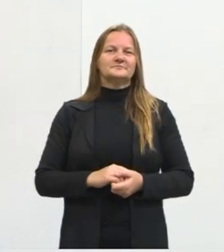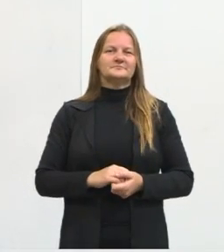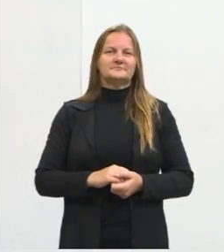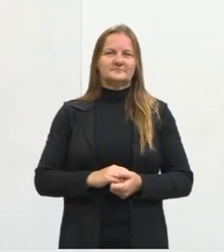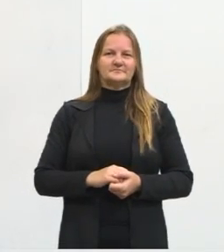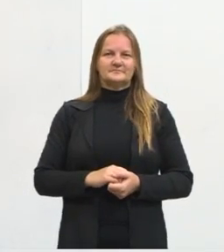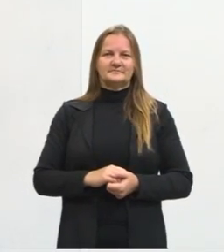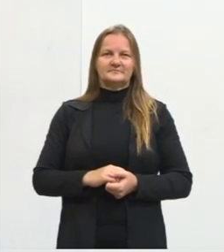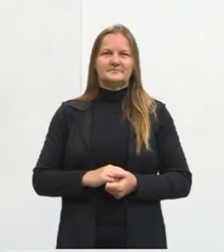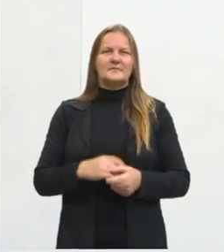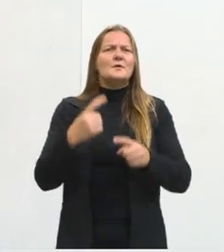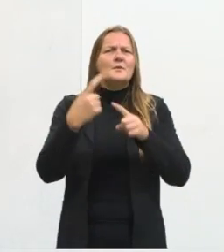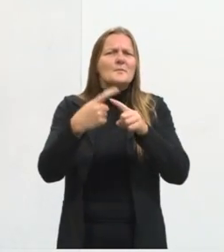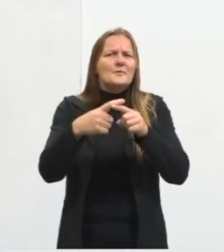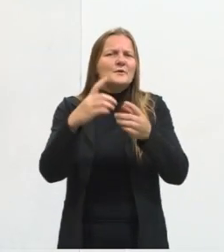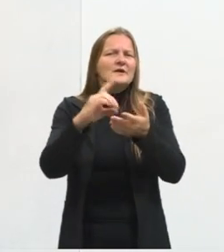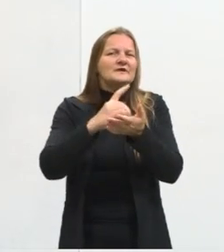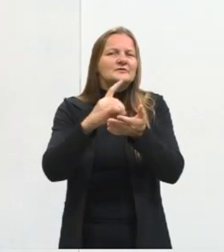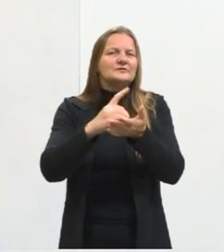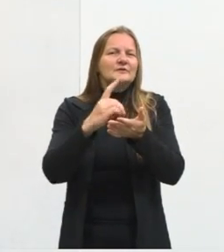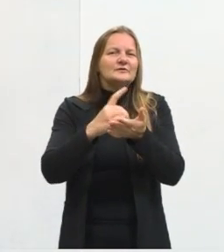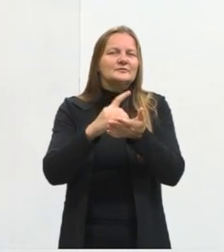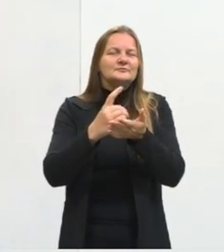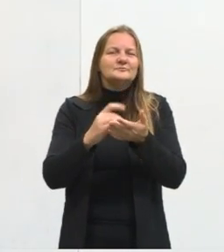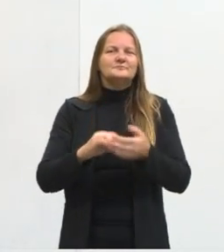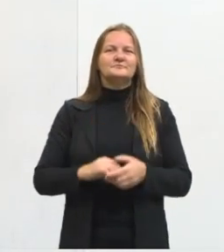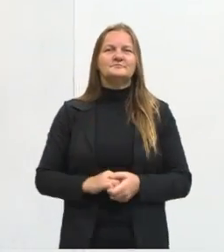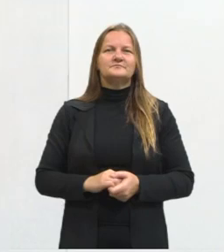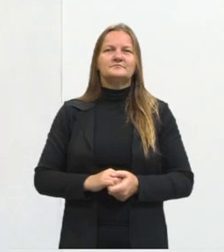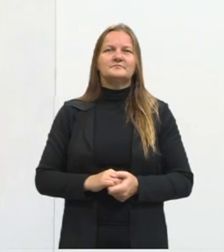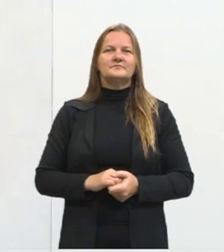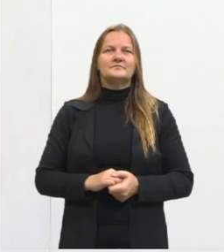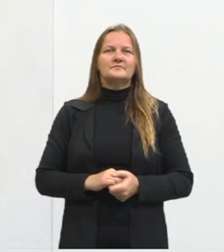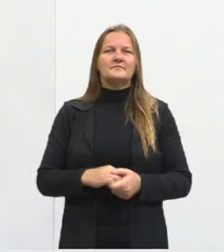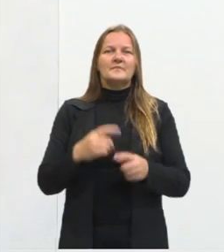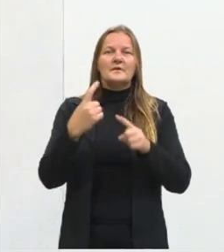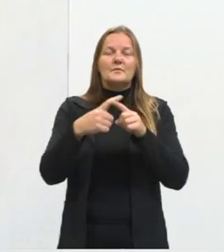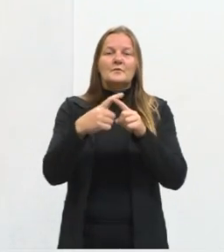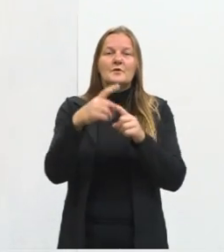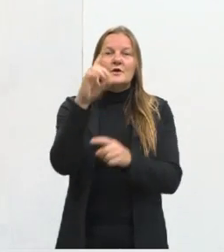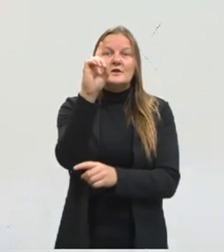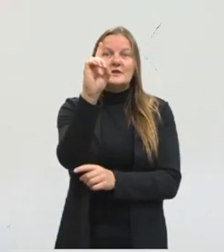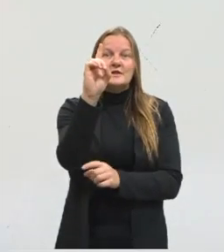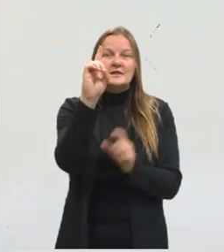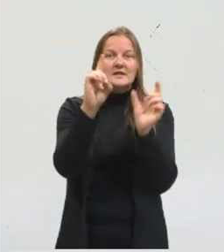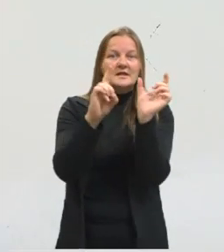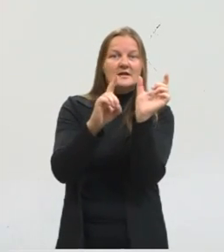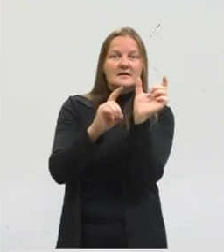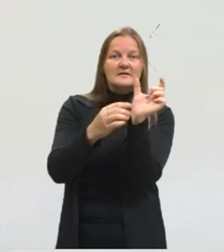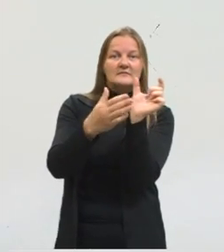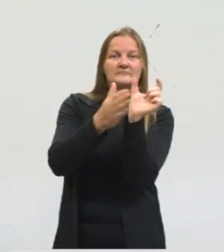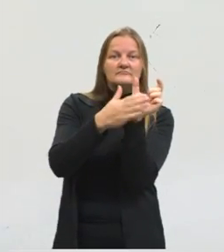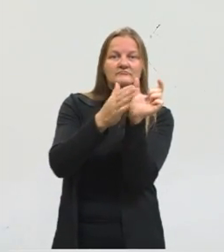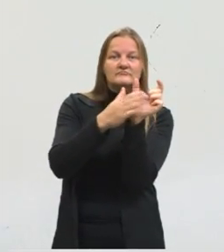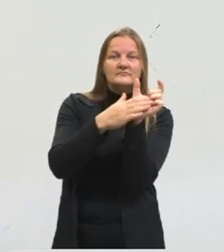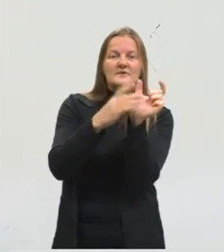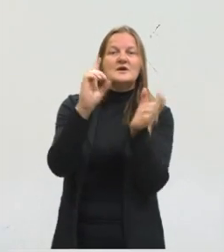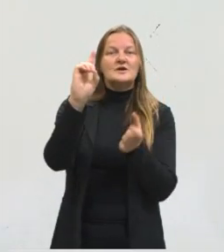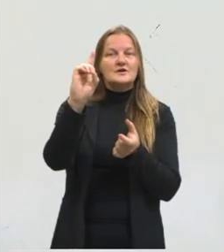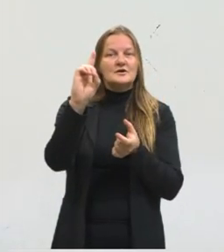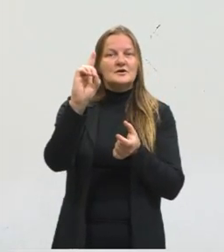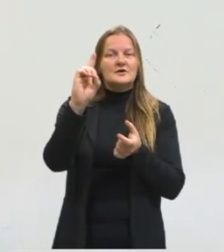Por que um dicionário? Porque o denotativo é o sentido